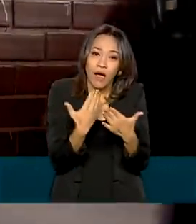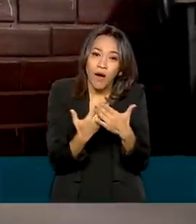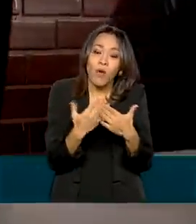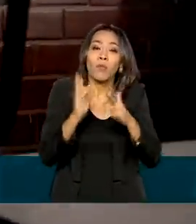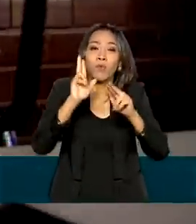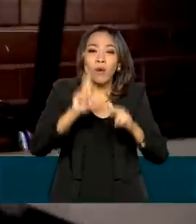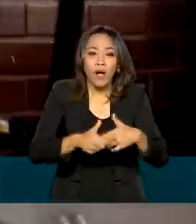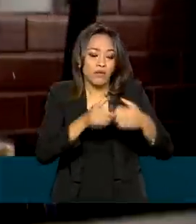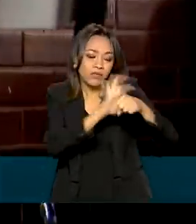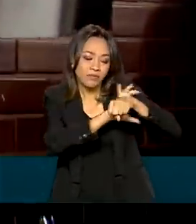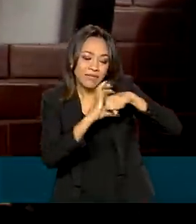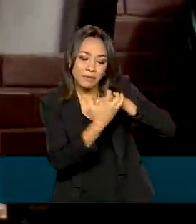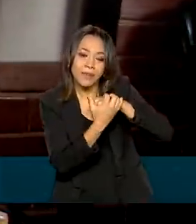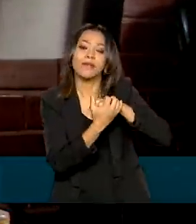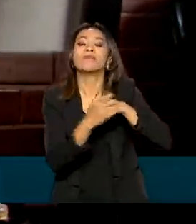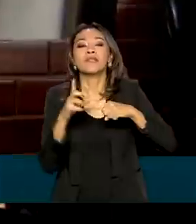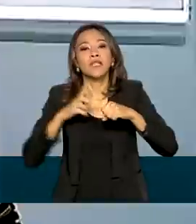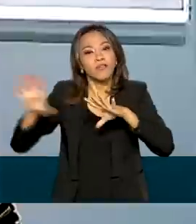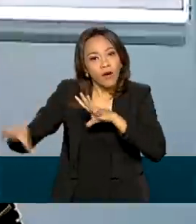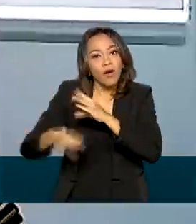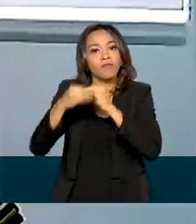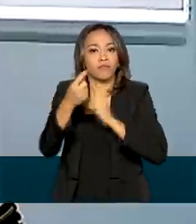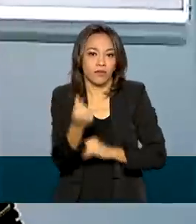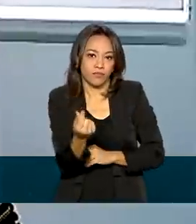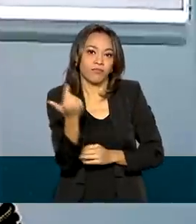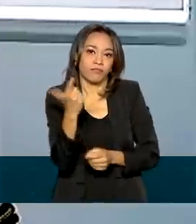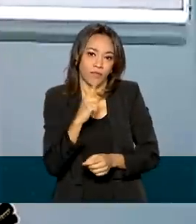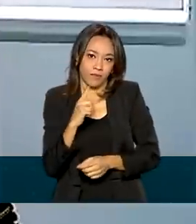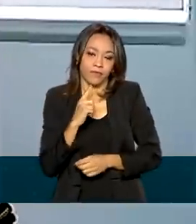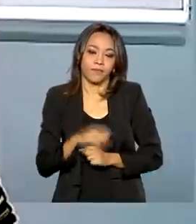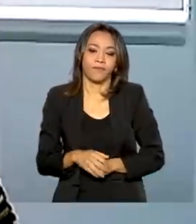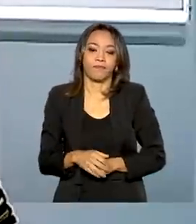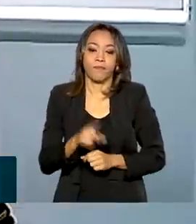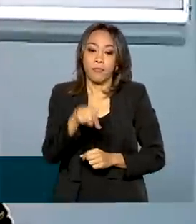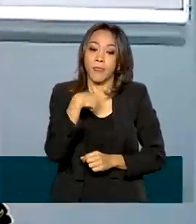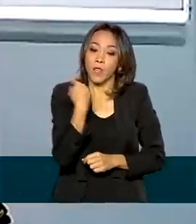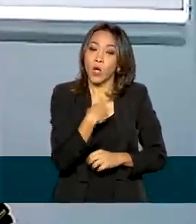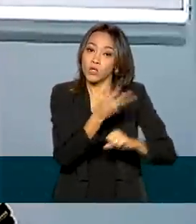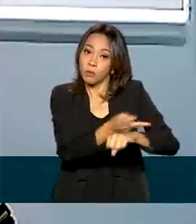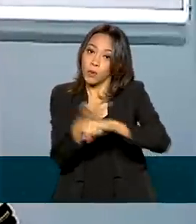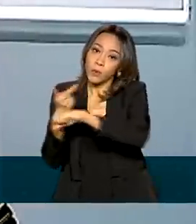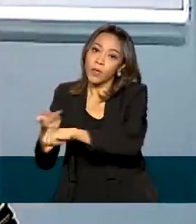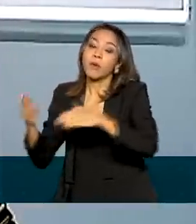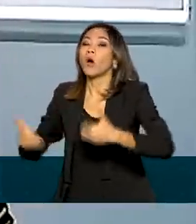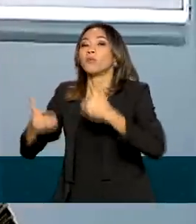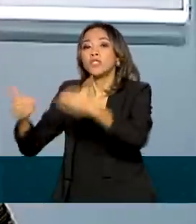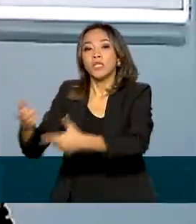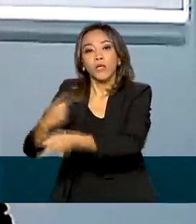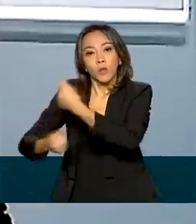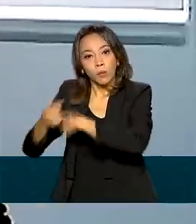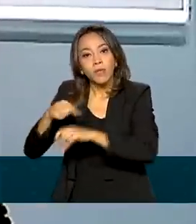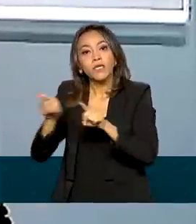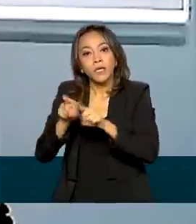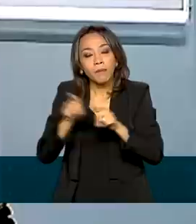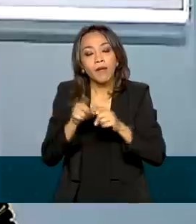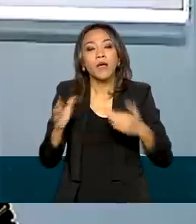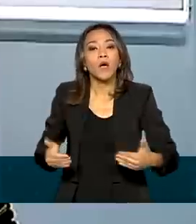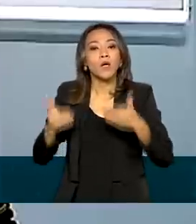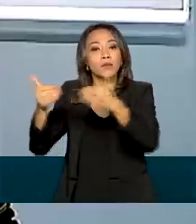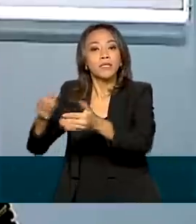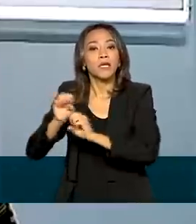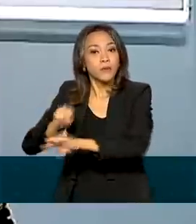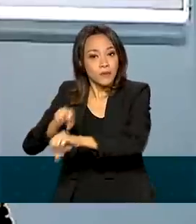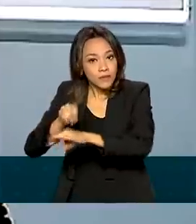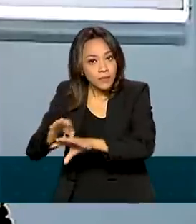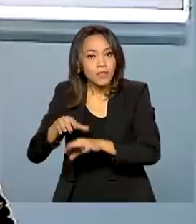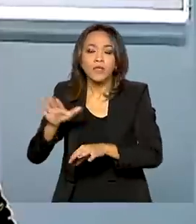o programa recebeu recursos extras. Nós buscamos, junto ao Ministério da Economia, ao Ministro da Educação, entendendo a